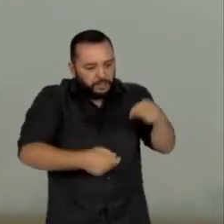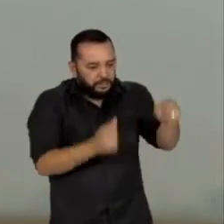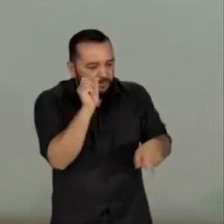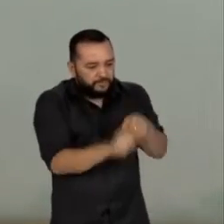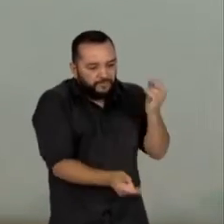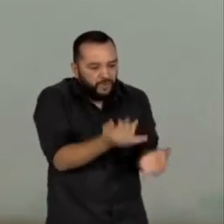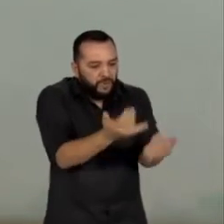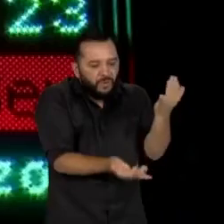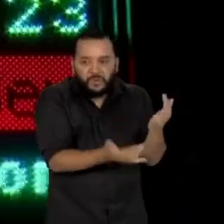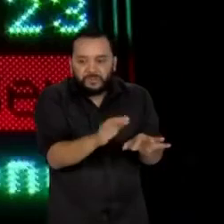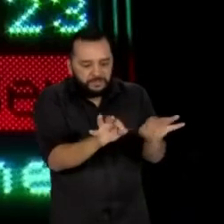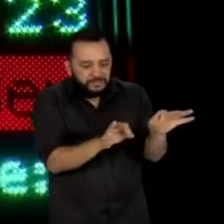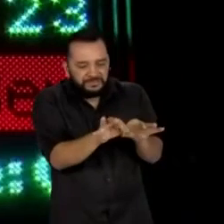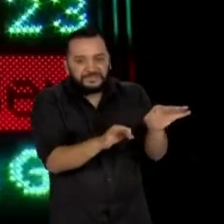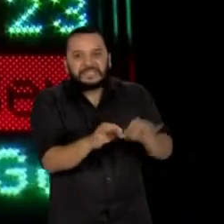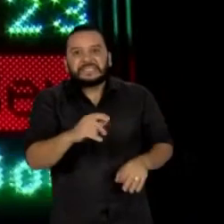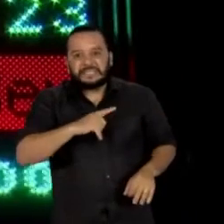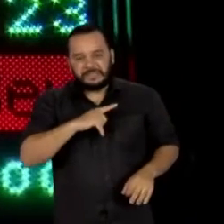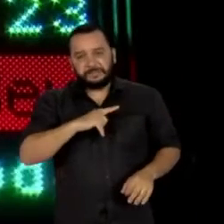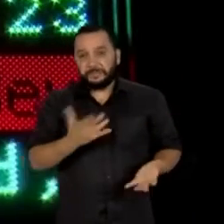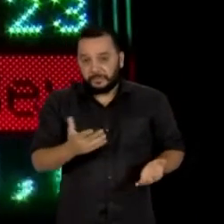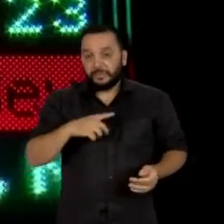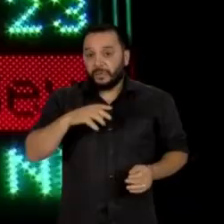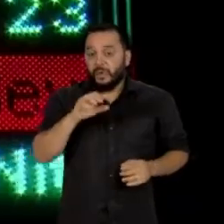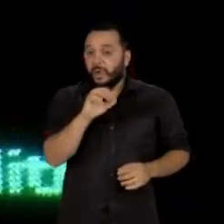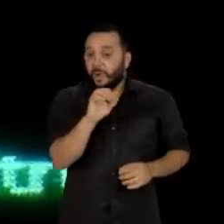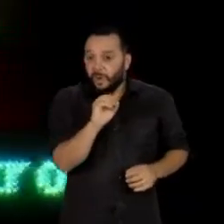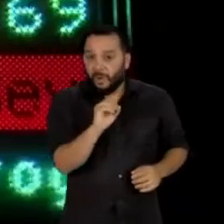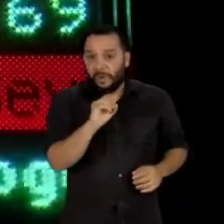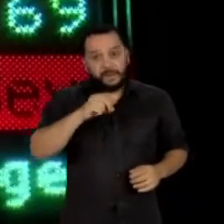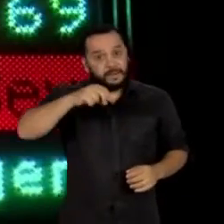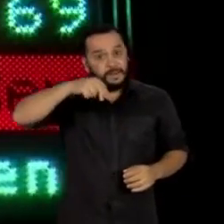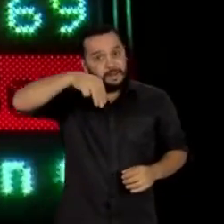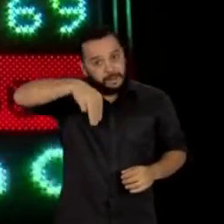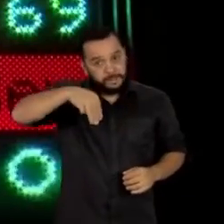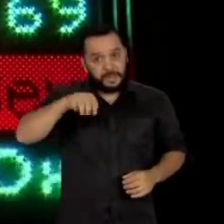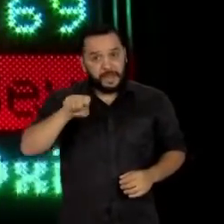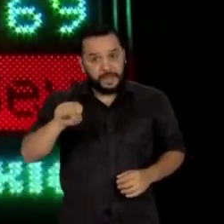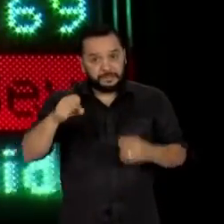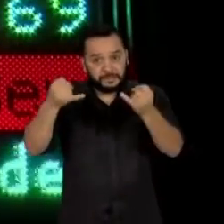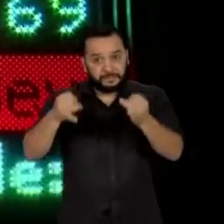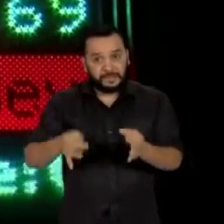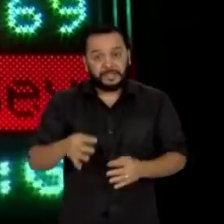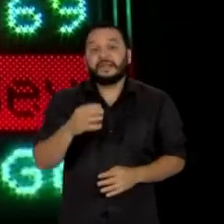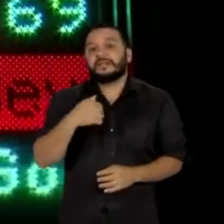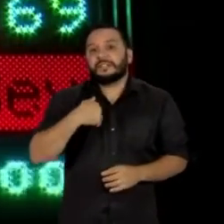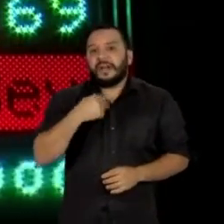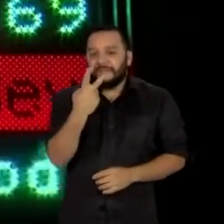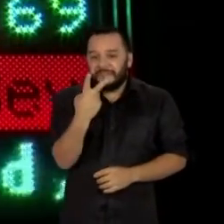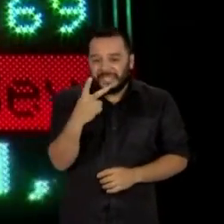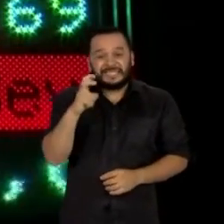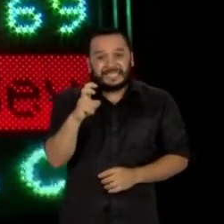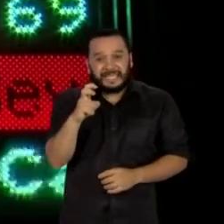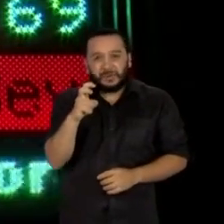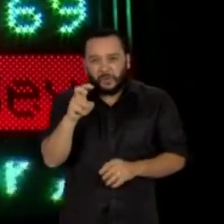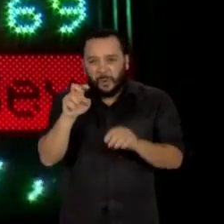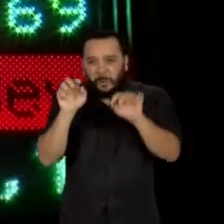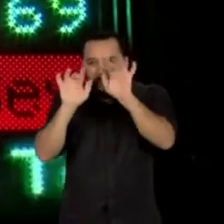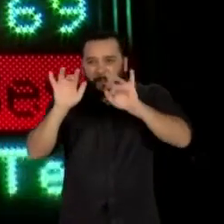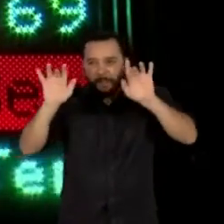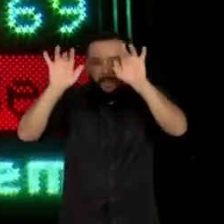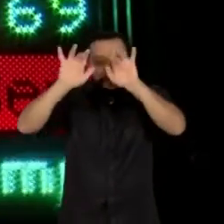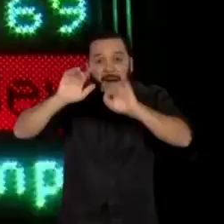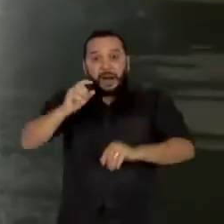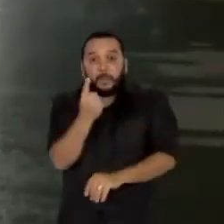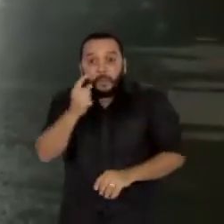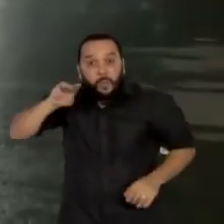terra para o plantio. A Organização Mundial da Saúde considera o índice de 25 partículas por milhão tolerável para